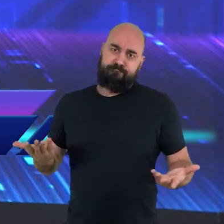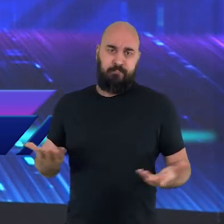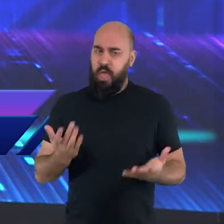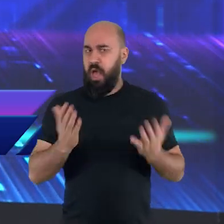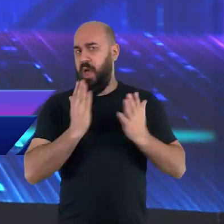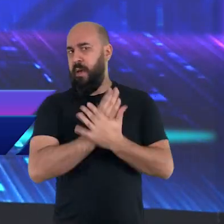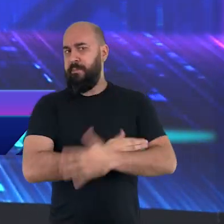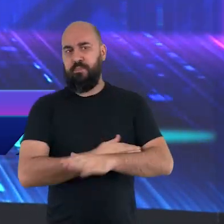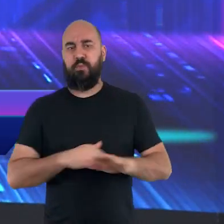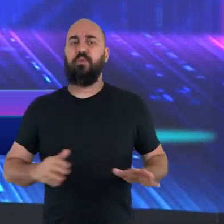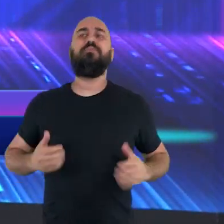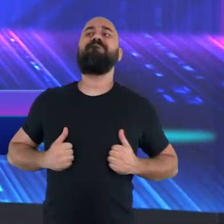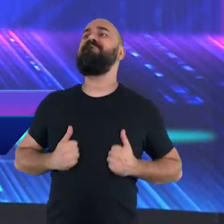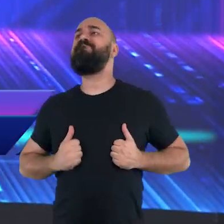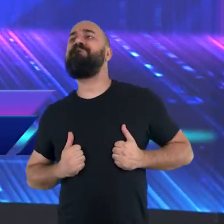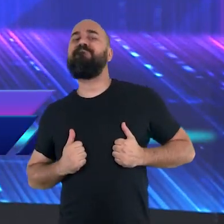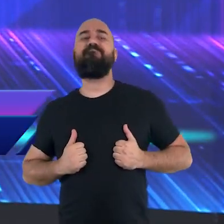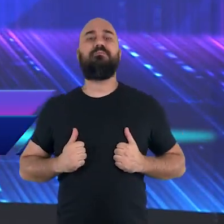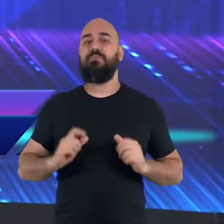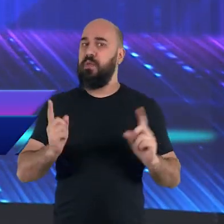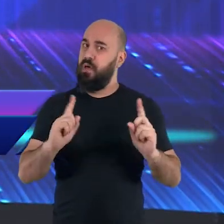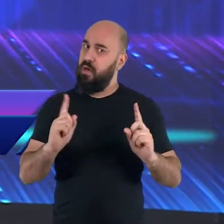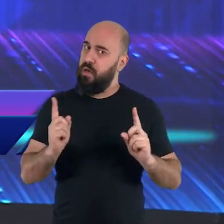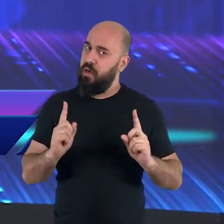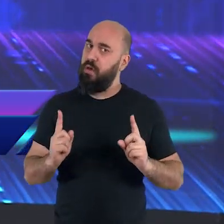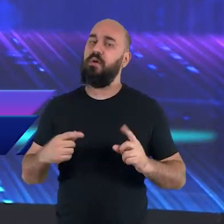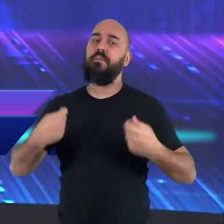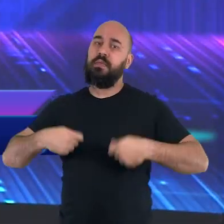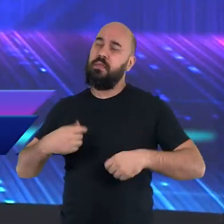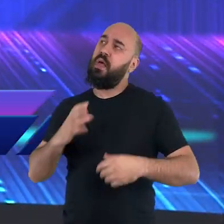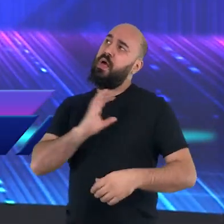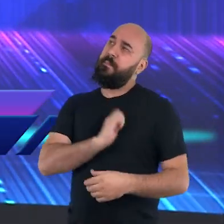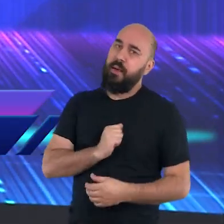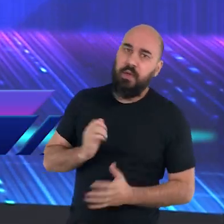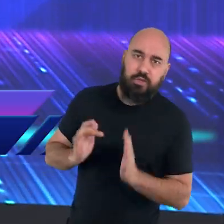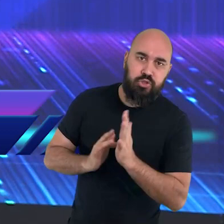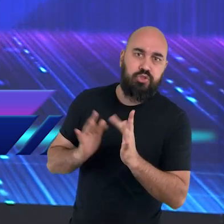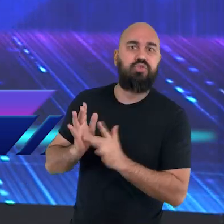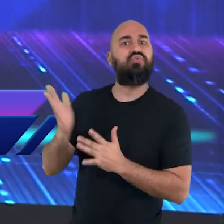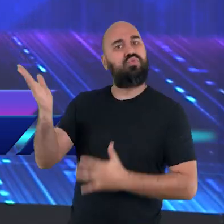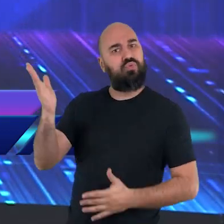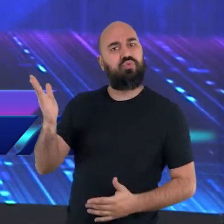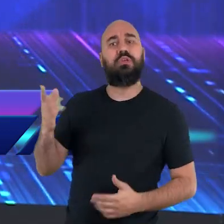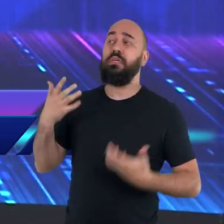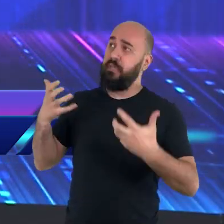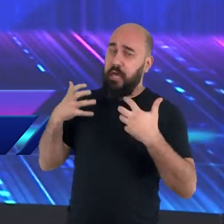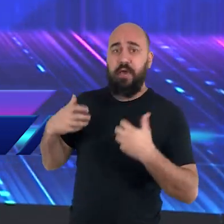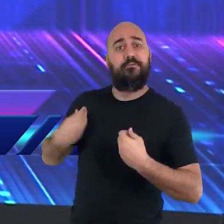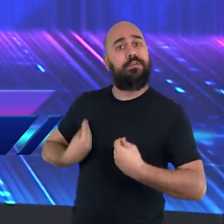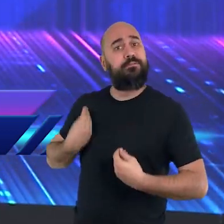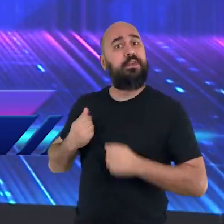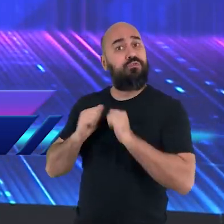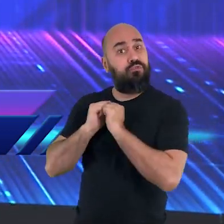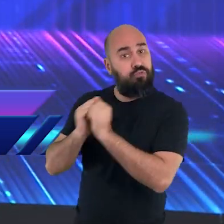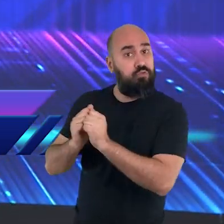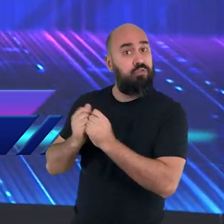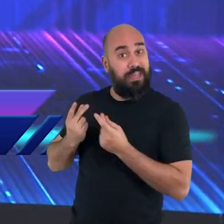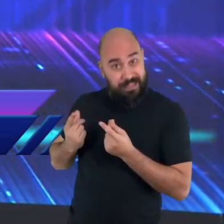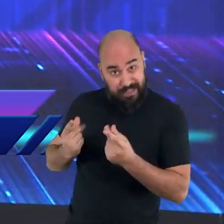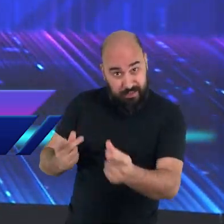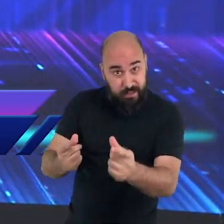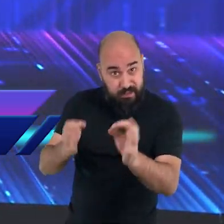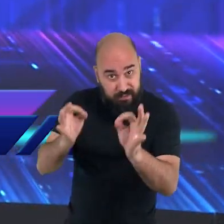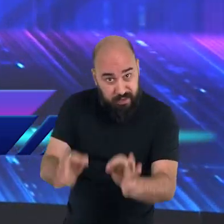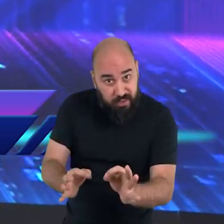meu substituto. Eu que amo a Jesus e quero viver com Ele por toda a eternidade. Veja qual é a